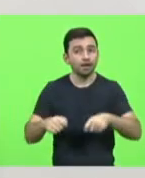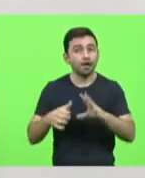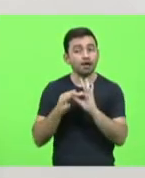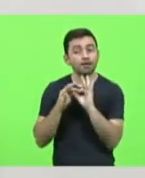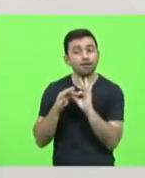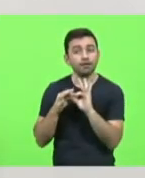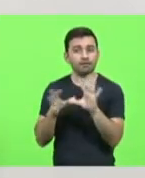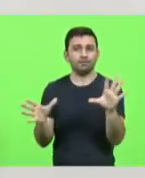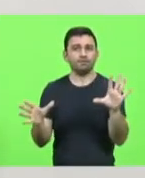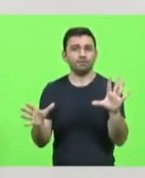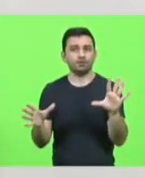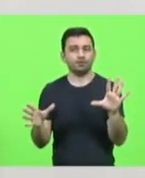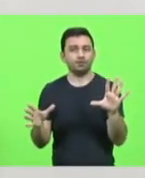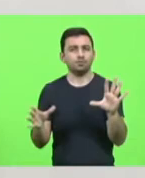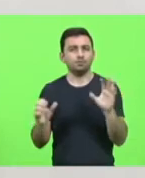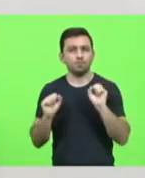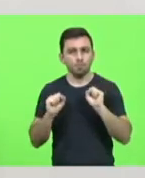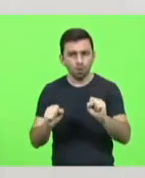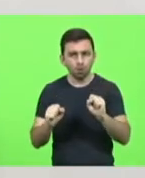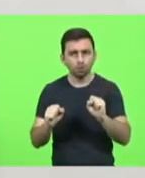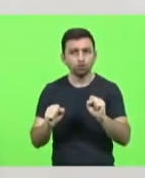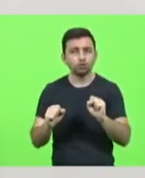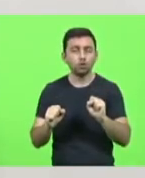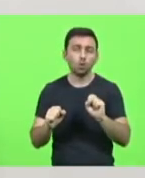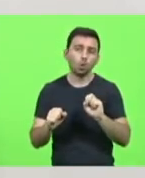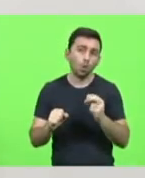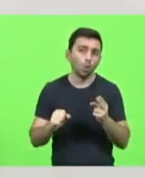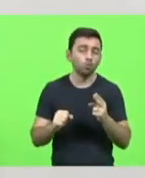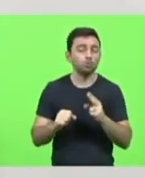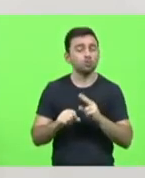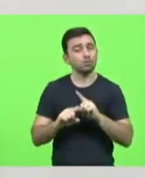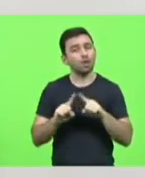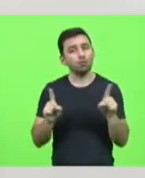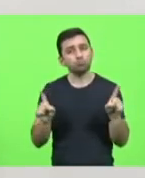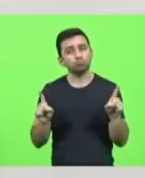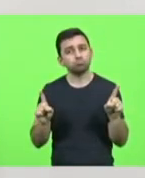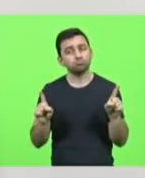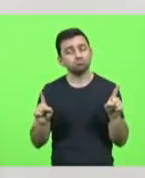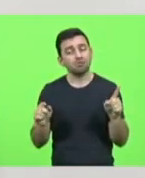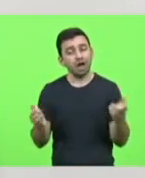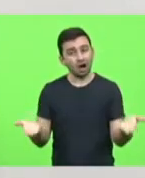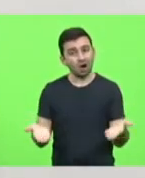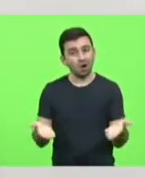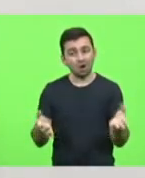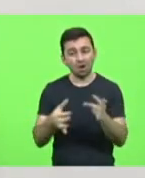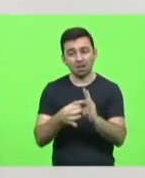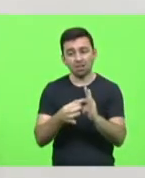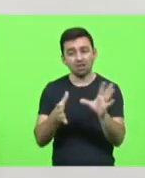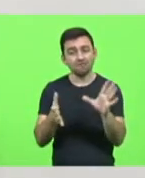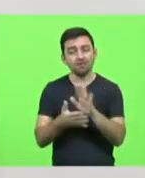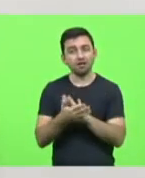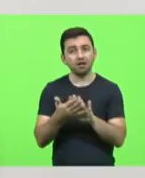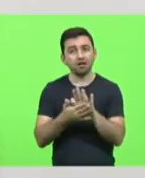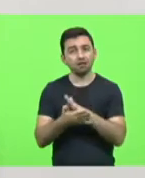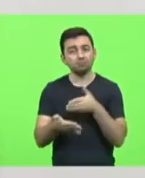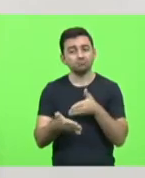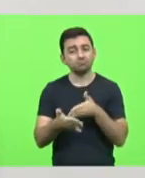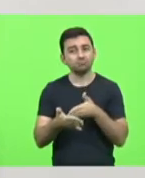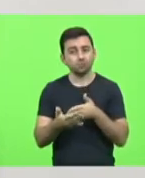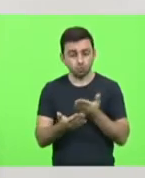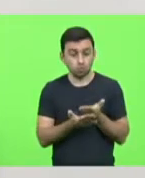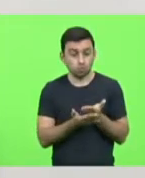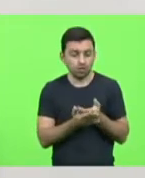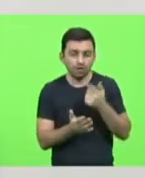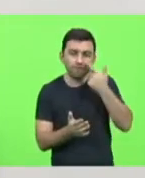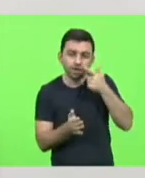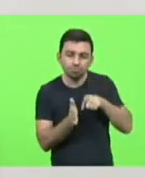possibilidade de admitir ou não uma matéria dessa. Por enquanto, não foi aberta nem mesmo a possibilidade de se estudar o